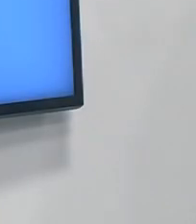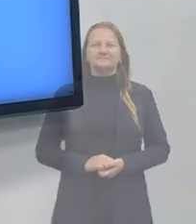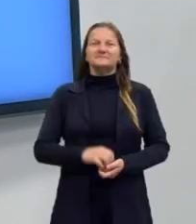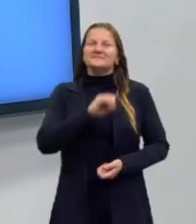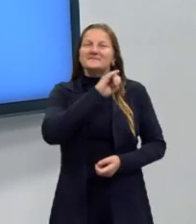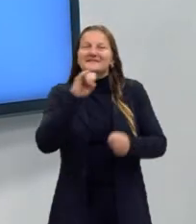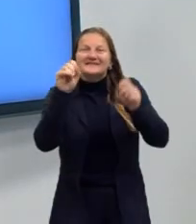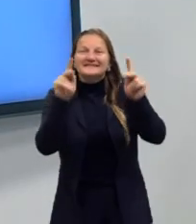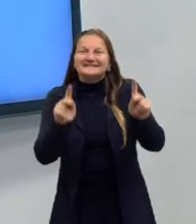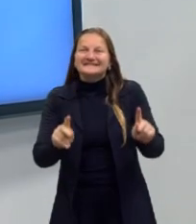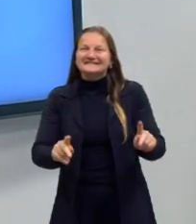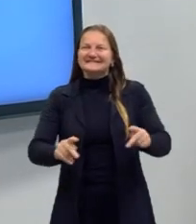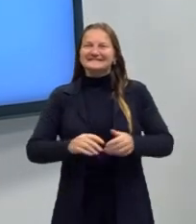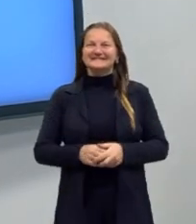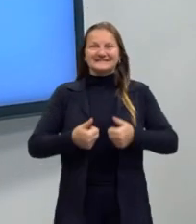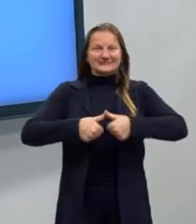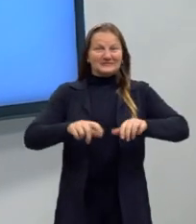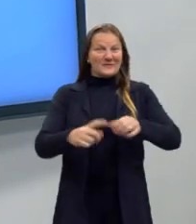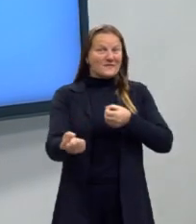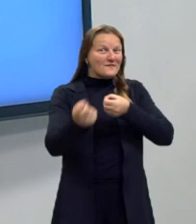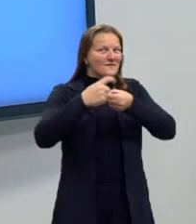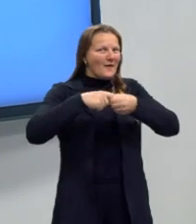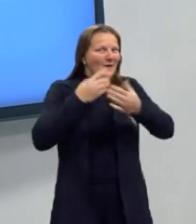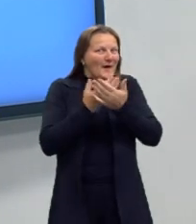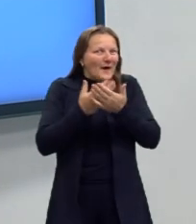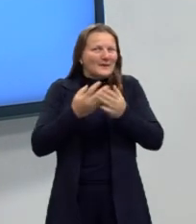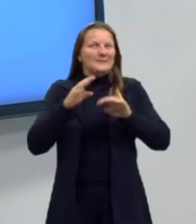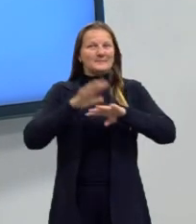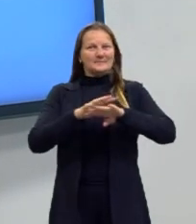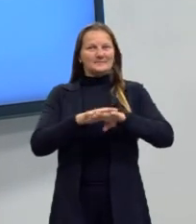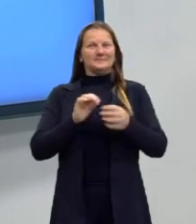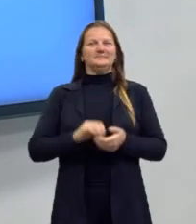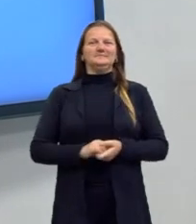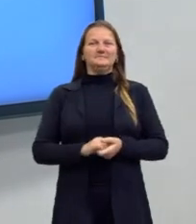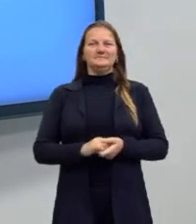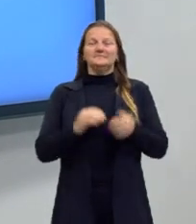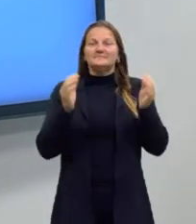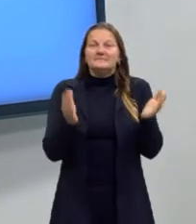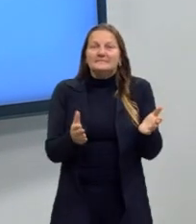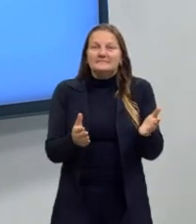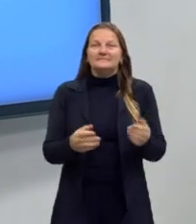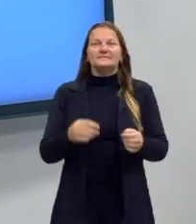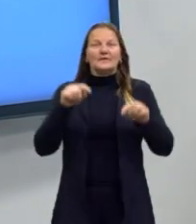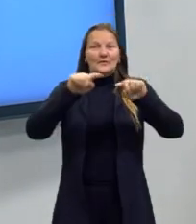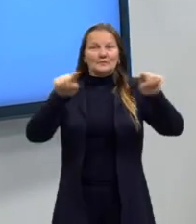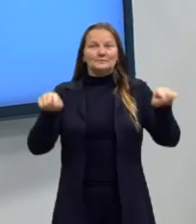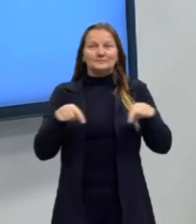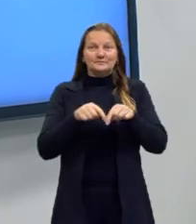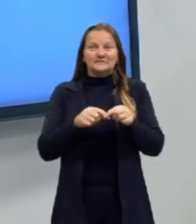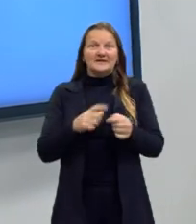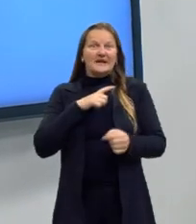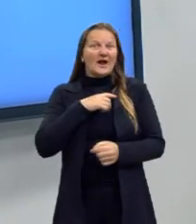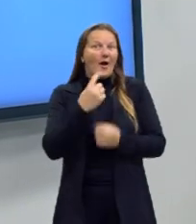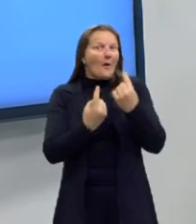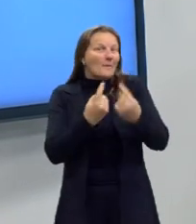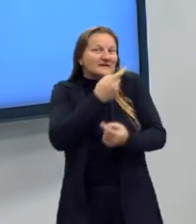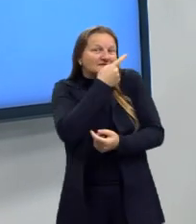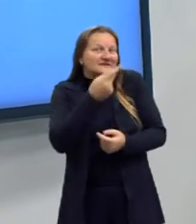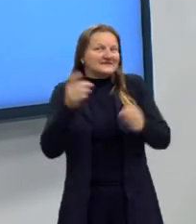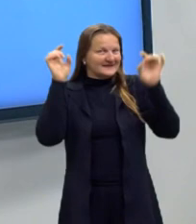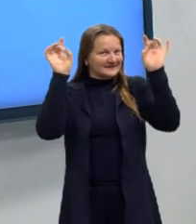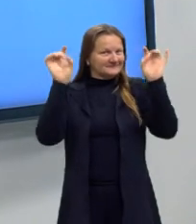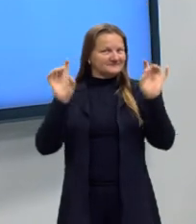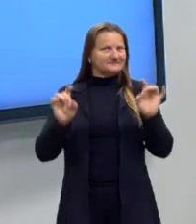Oi, oi pessoas! Estamos de volta para mais uma aula de matemática. Hoje aqui no estúdio nós estamos com algumas visitas